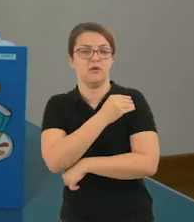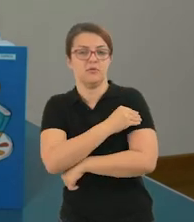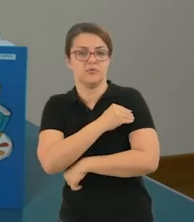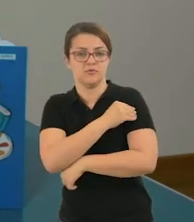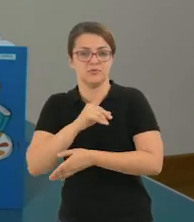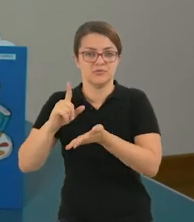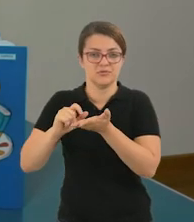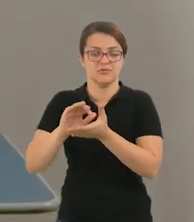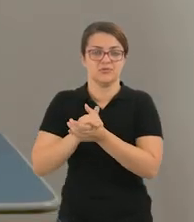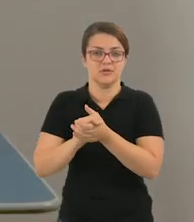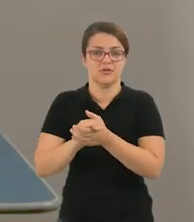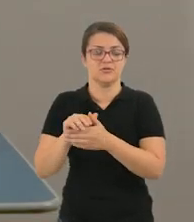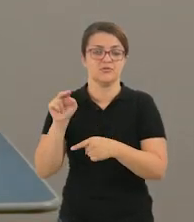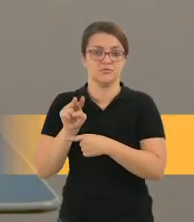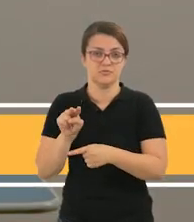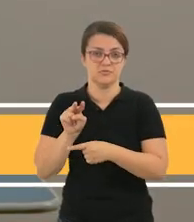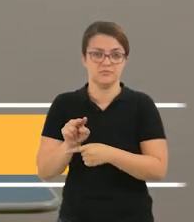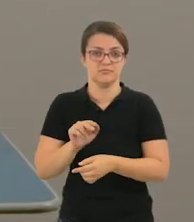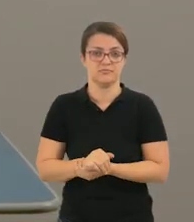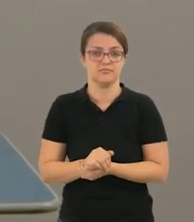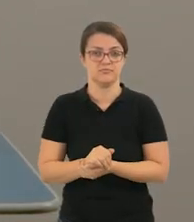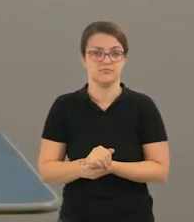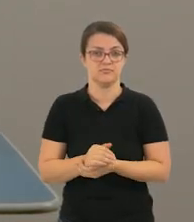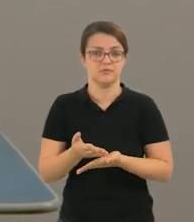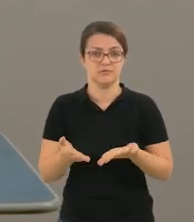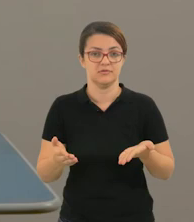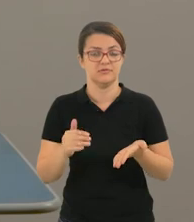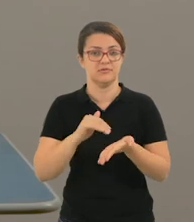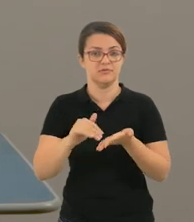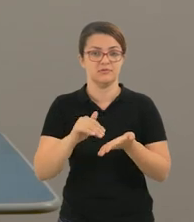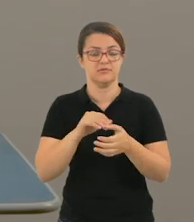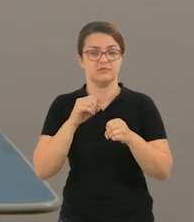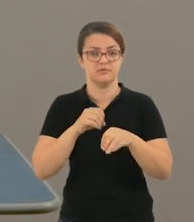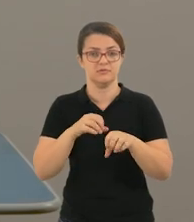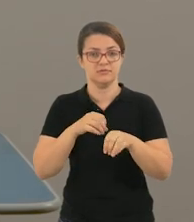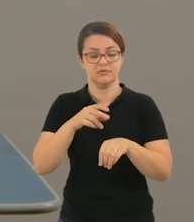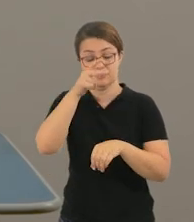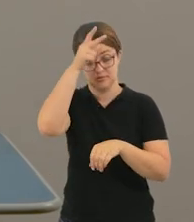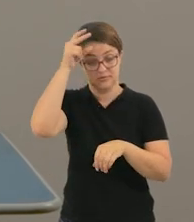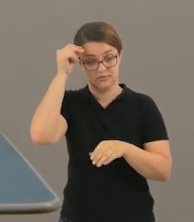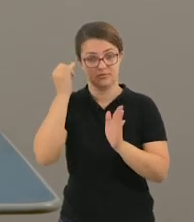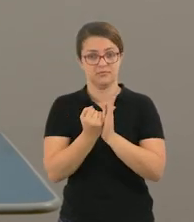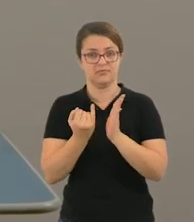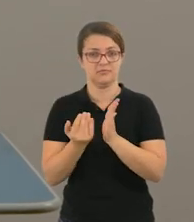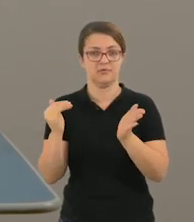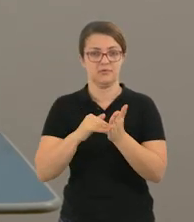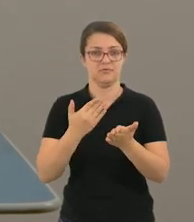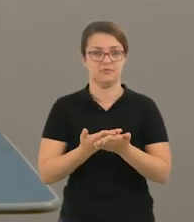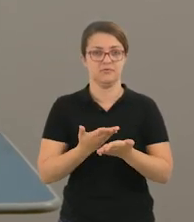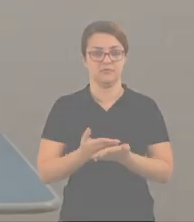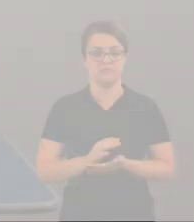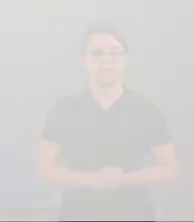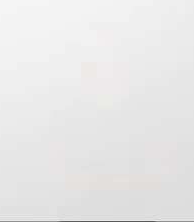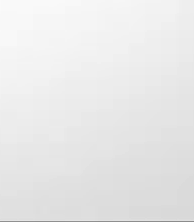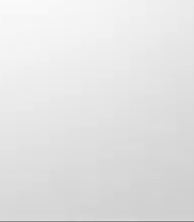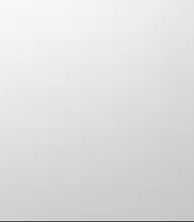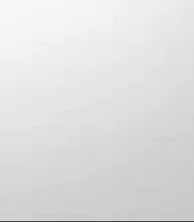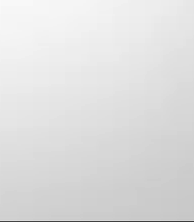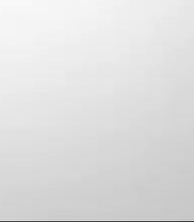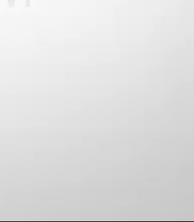proteja. Bom, por hoje é só. Eu falo aqui diretamente da Secretaria de Educação de Itapevi. Até mais!